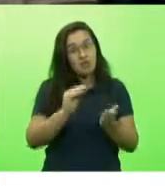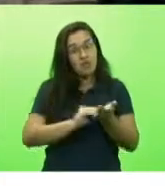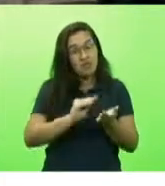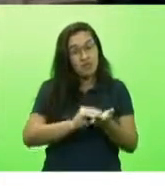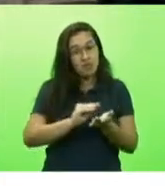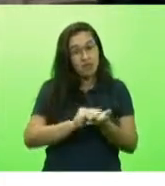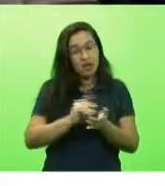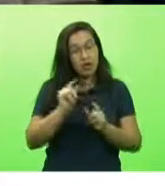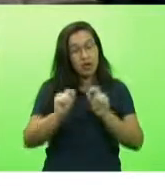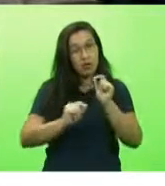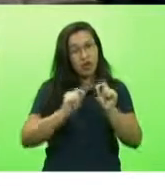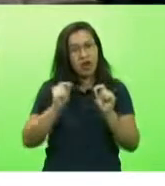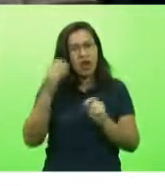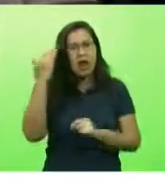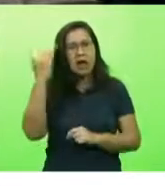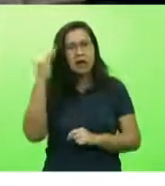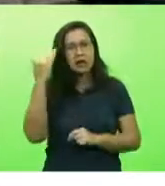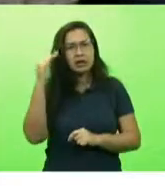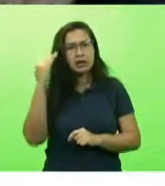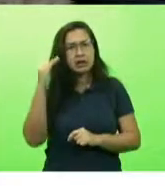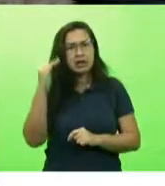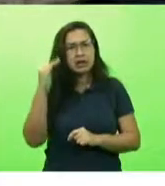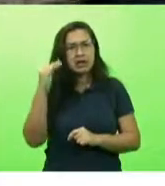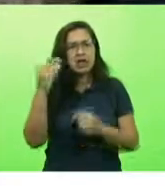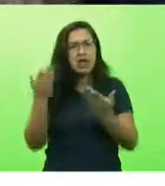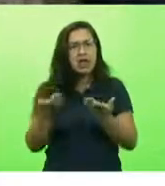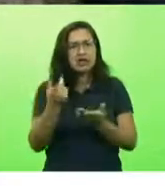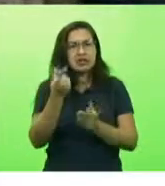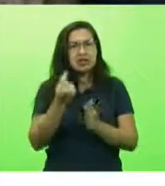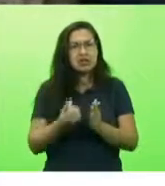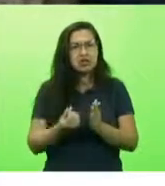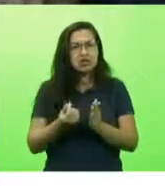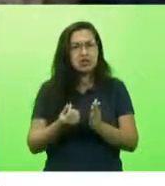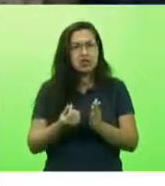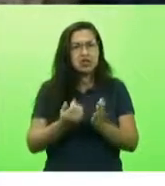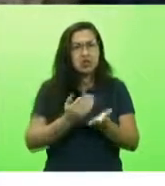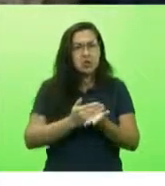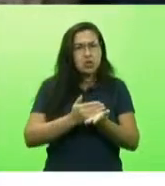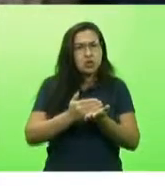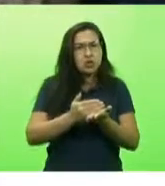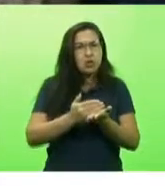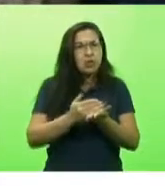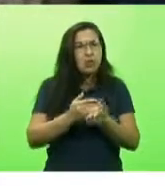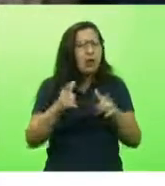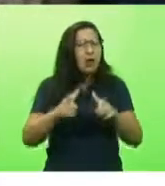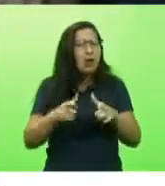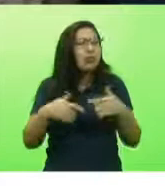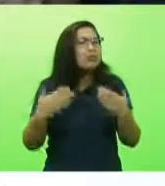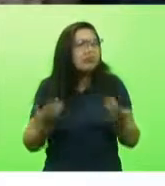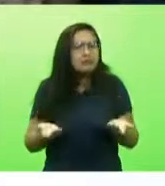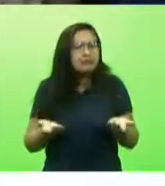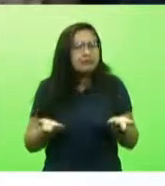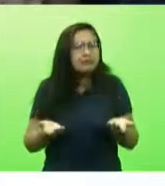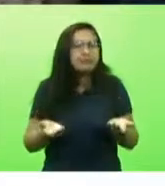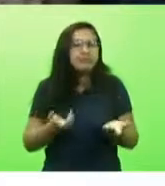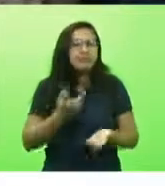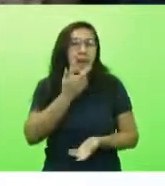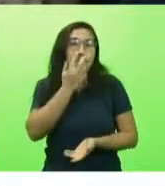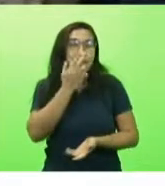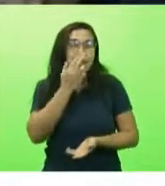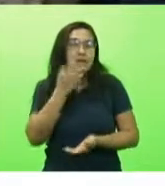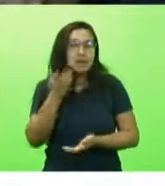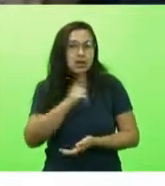que entender de onde que vem esse superávit, ou seja, o governo, supostamente, ele gastou menos